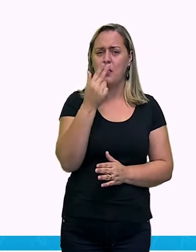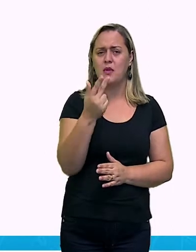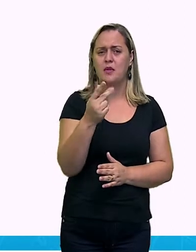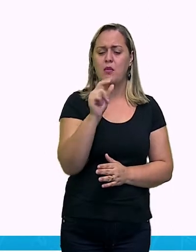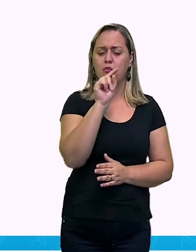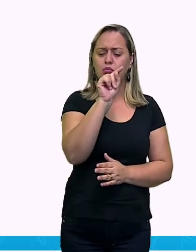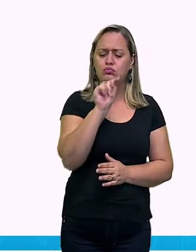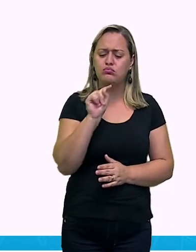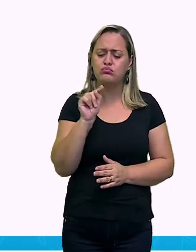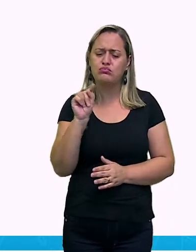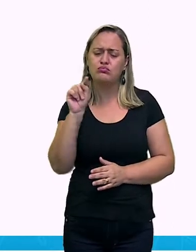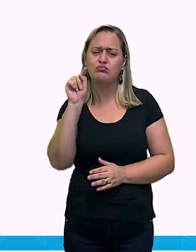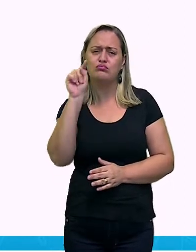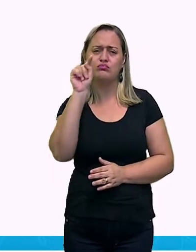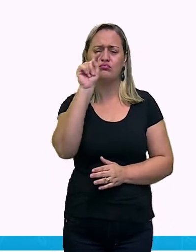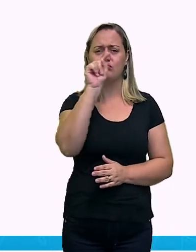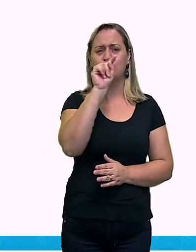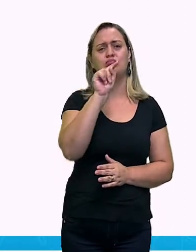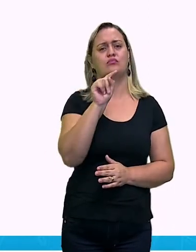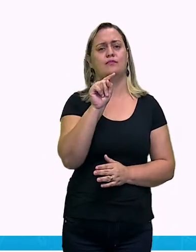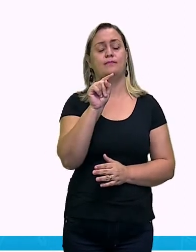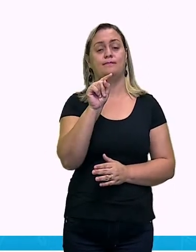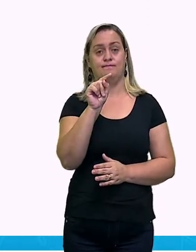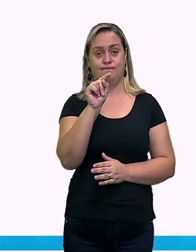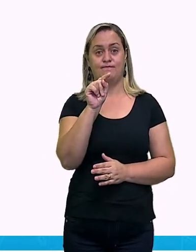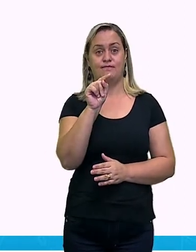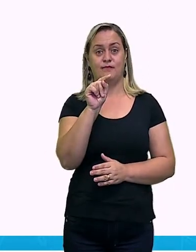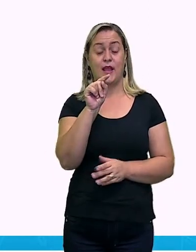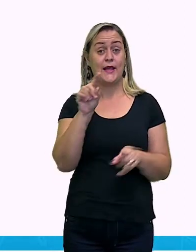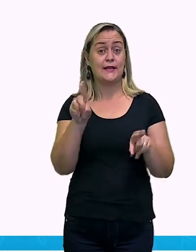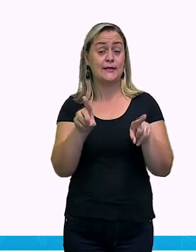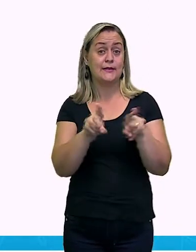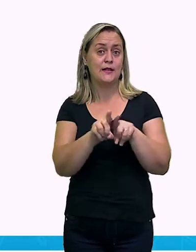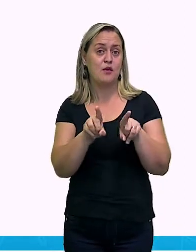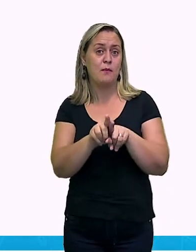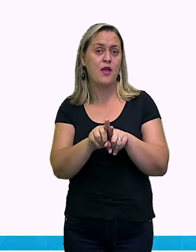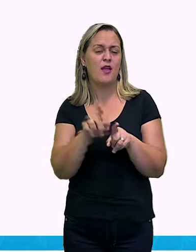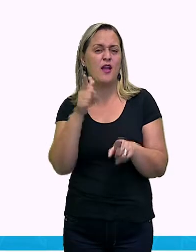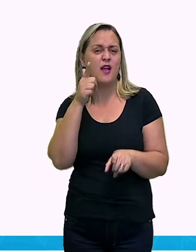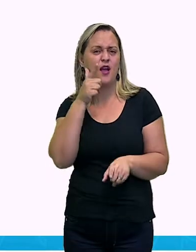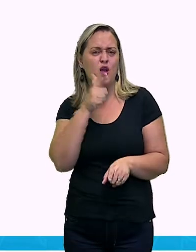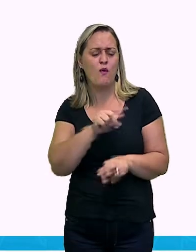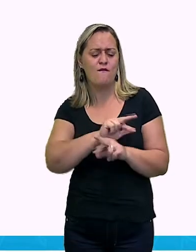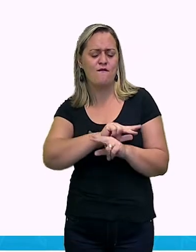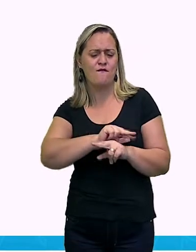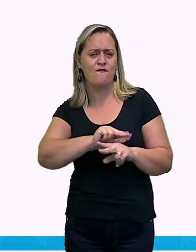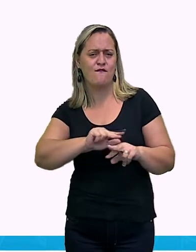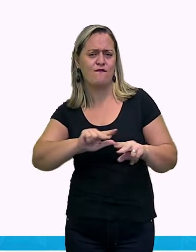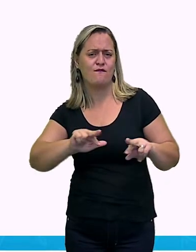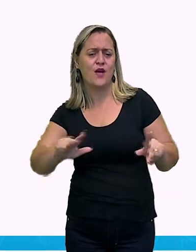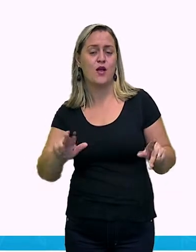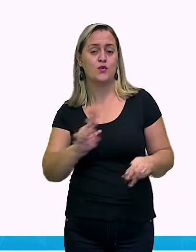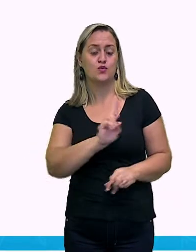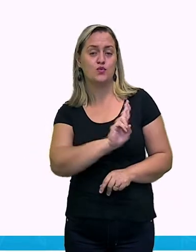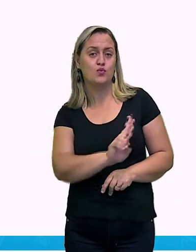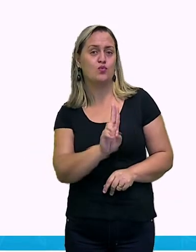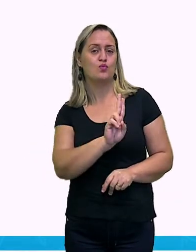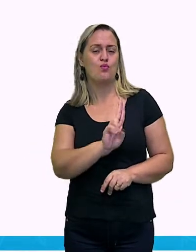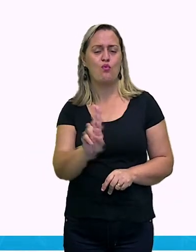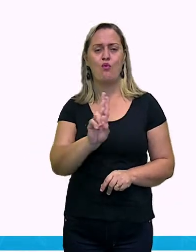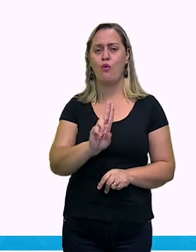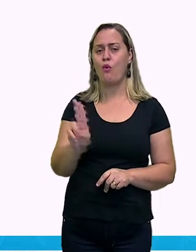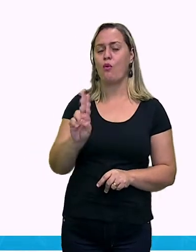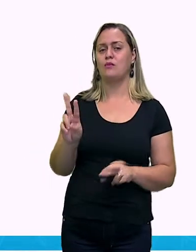ficou conhecido como pontilismo, ou cromoluminarismo, ou neoimpressionismo, que são pinturas de